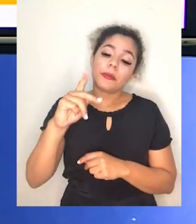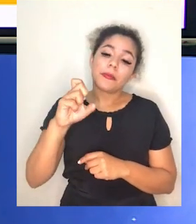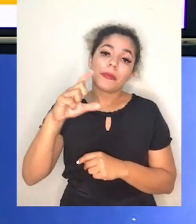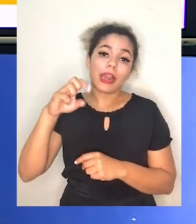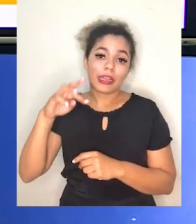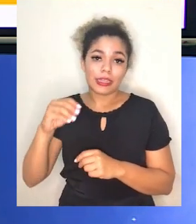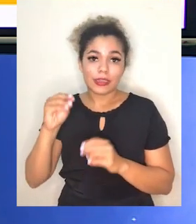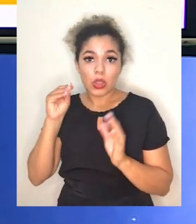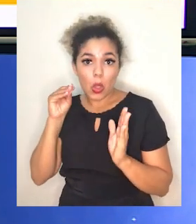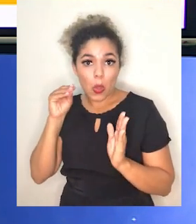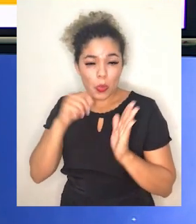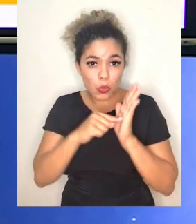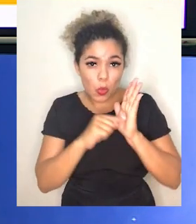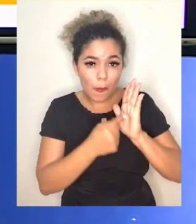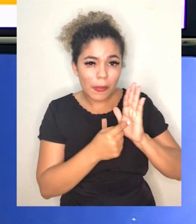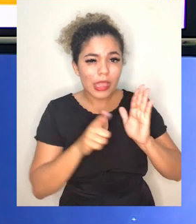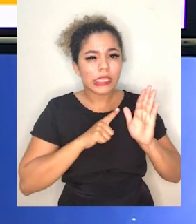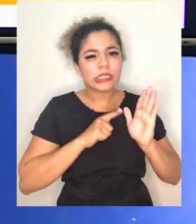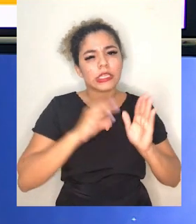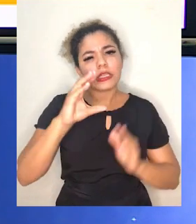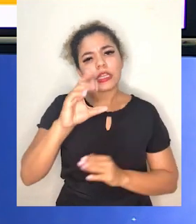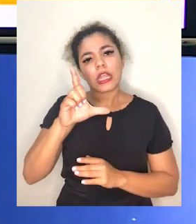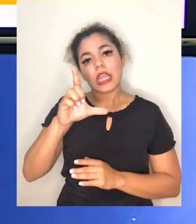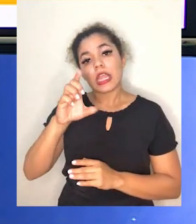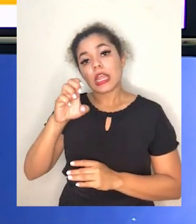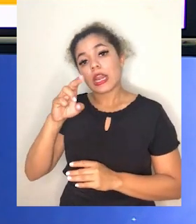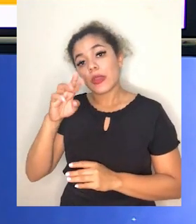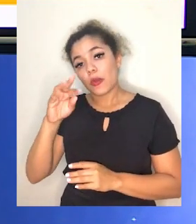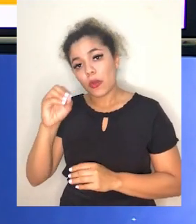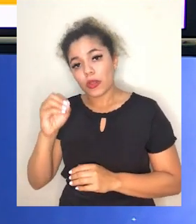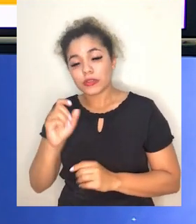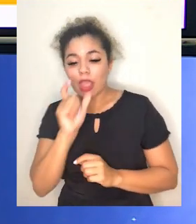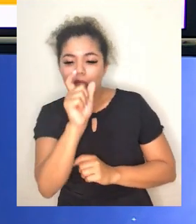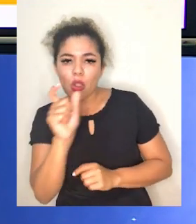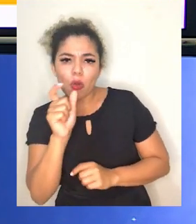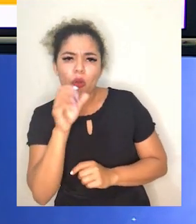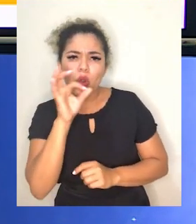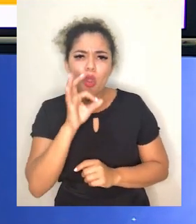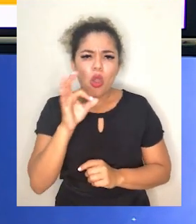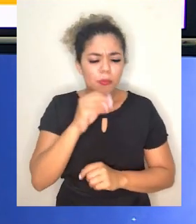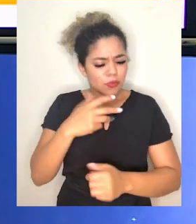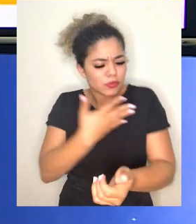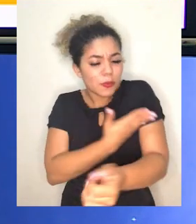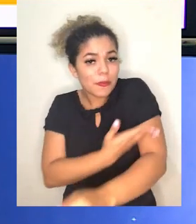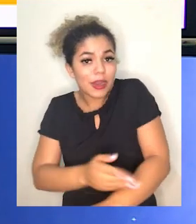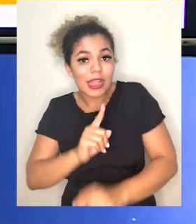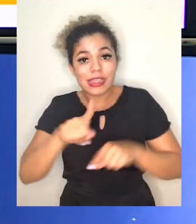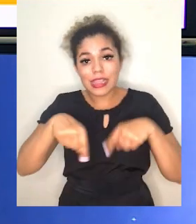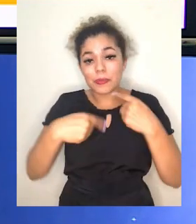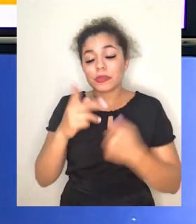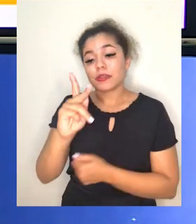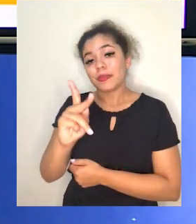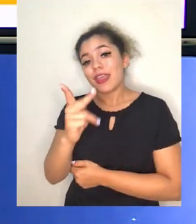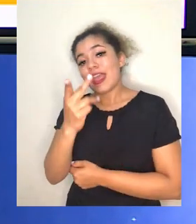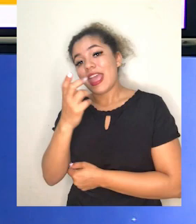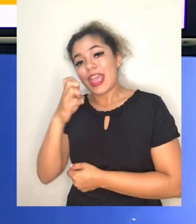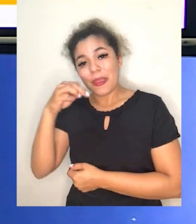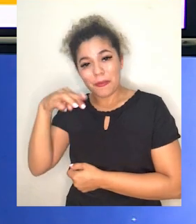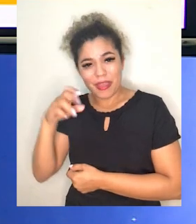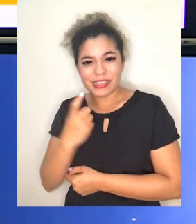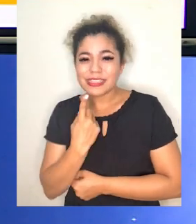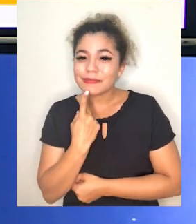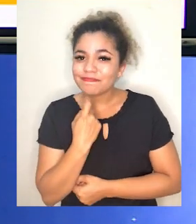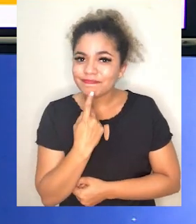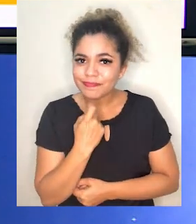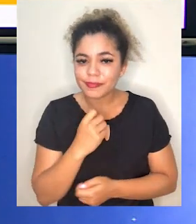centro nós temos os leucócitos, glóbulos brancos e abaixo nós temos as hemácias que são as células vermelhas.